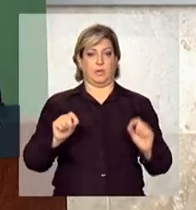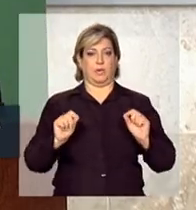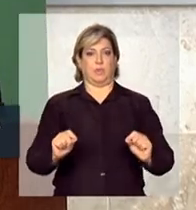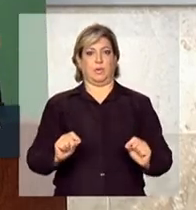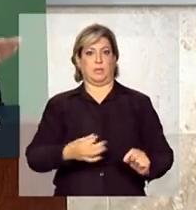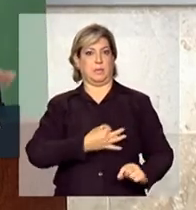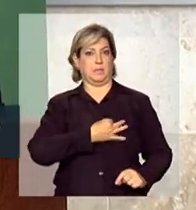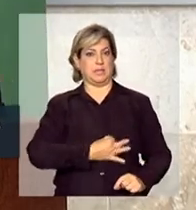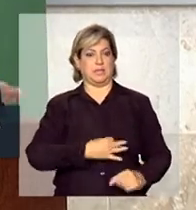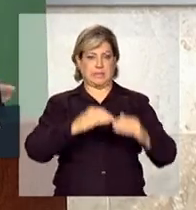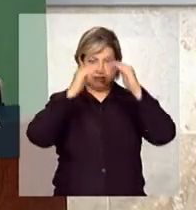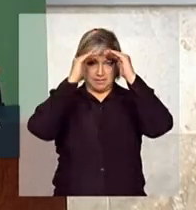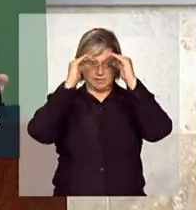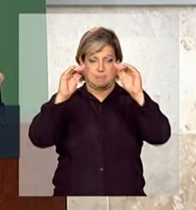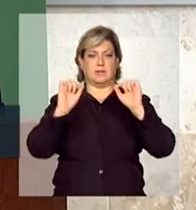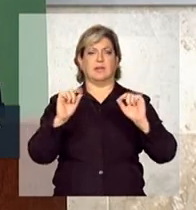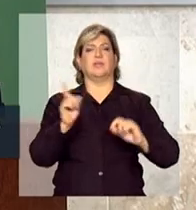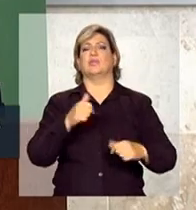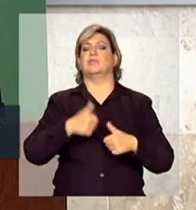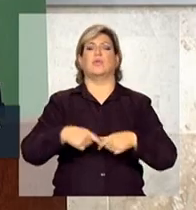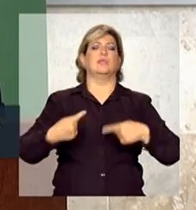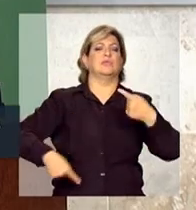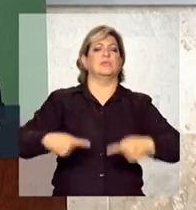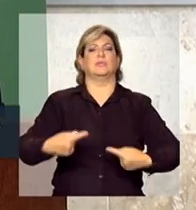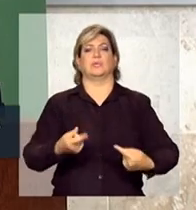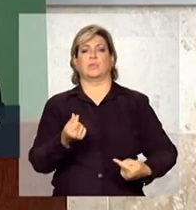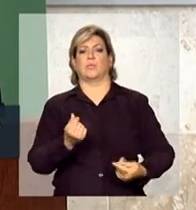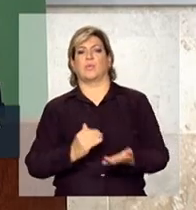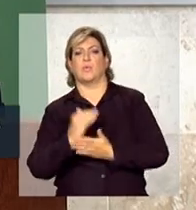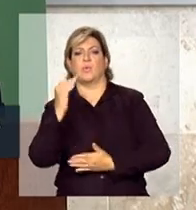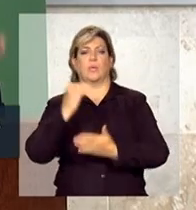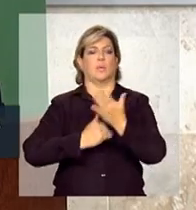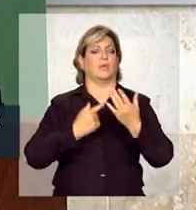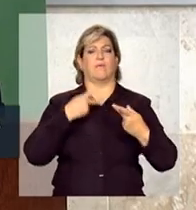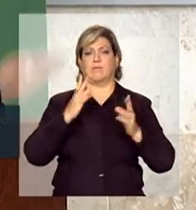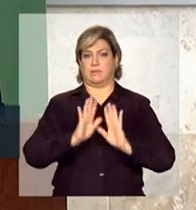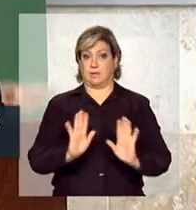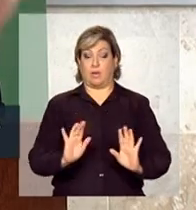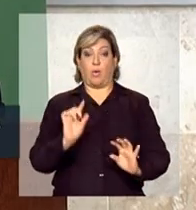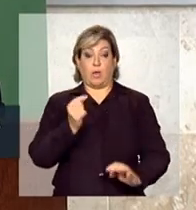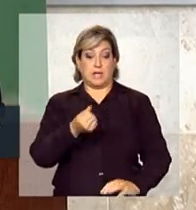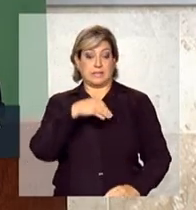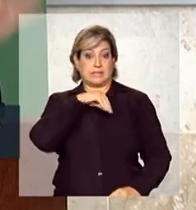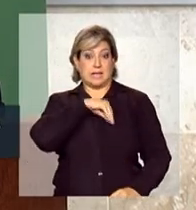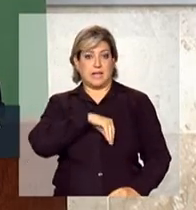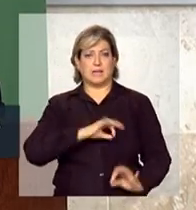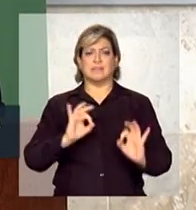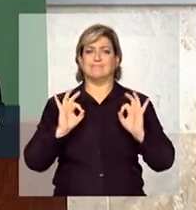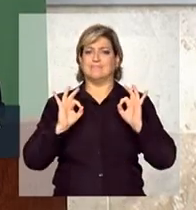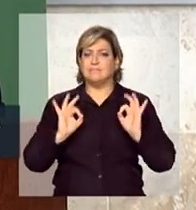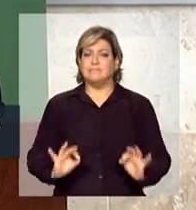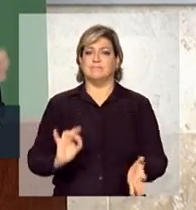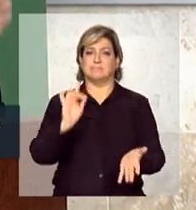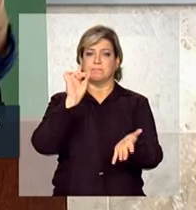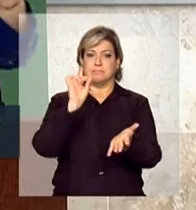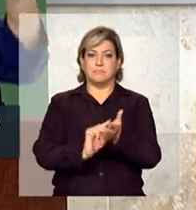respeito, eu não estou discutindo piso salarial, eu estou discutindo um salário realmente